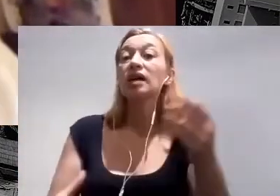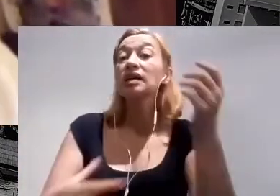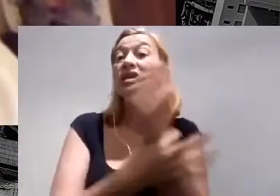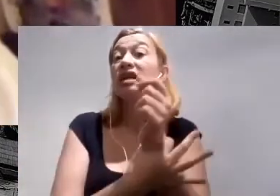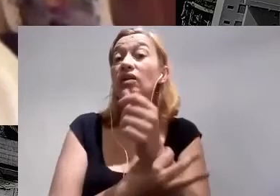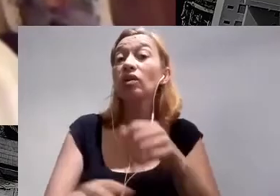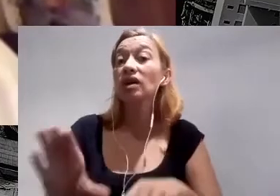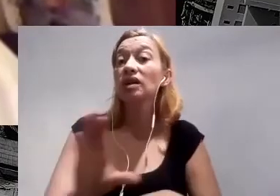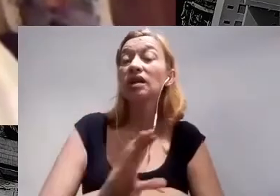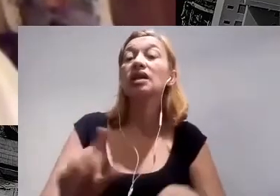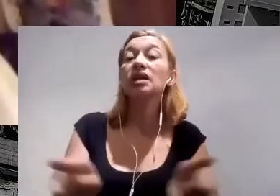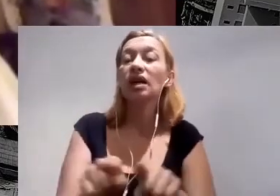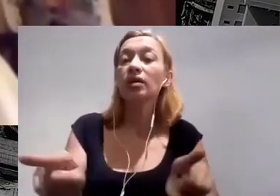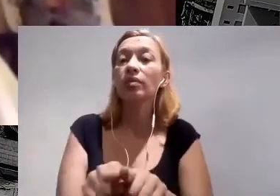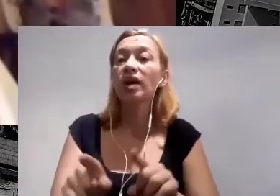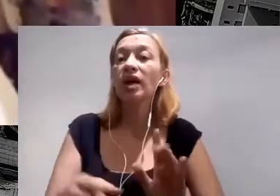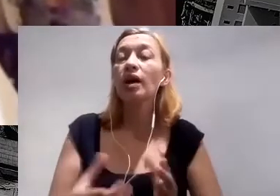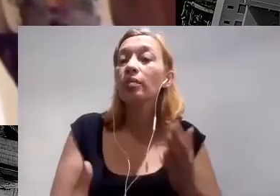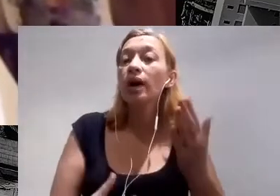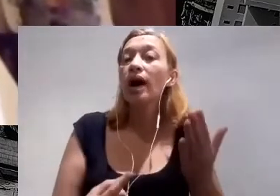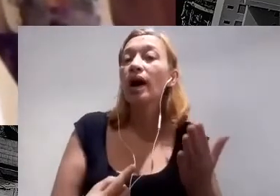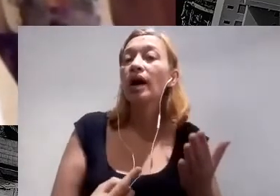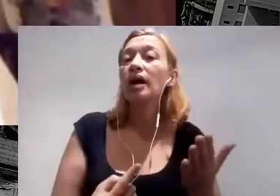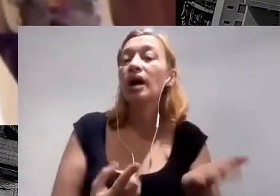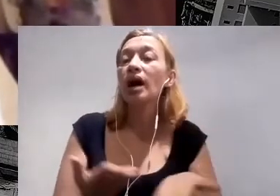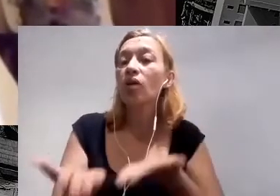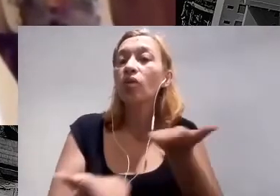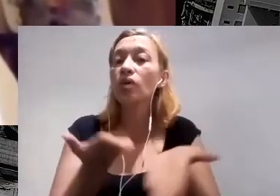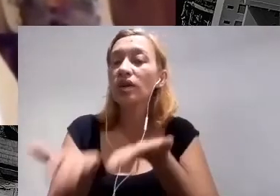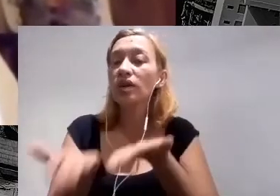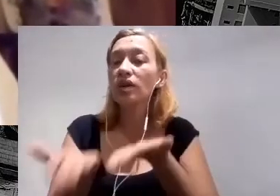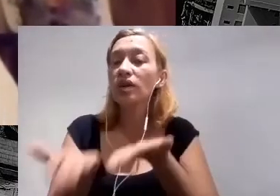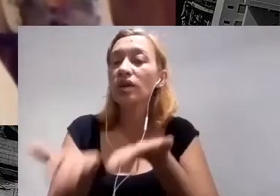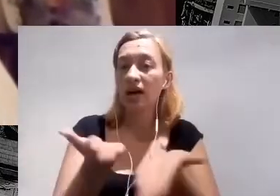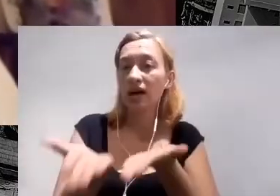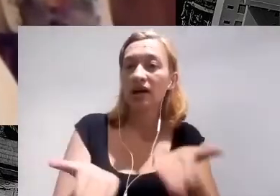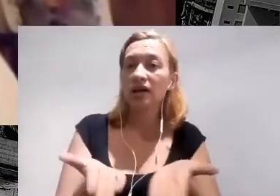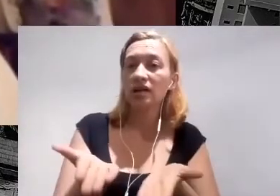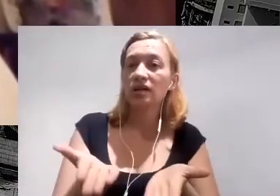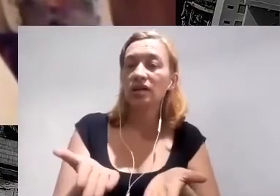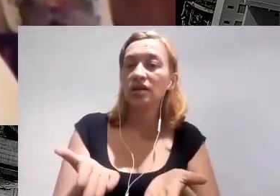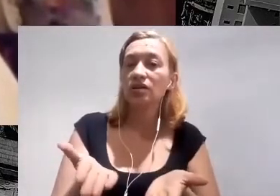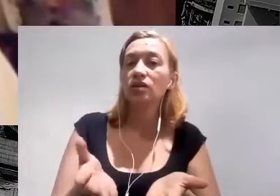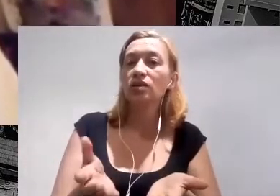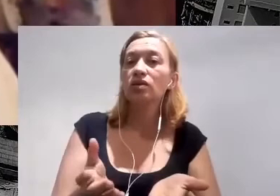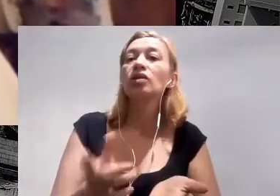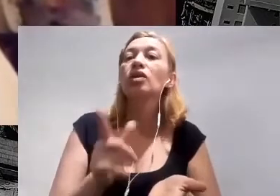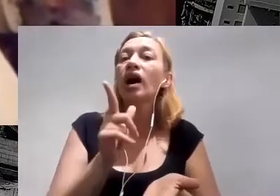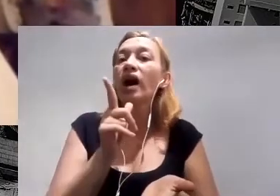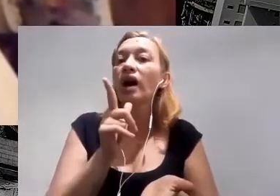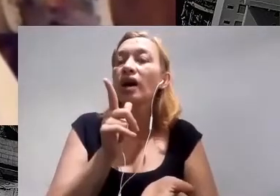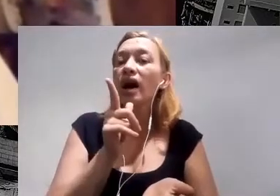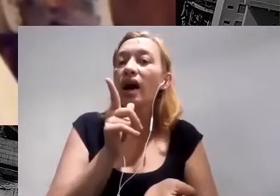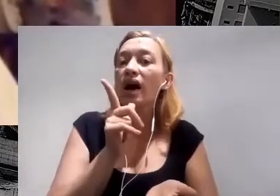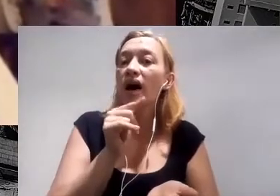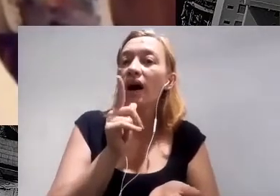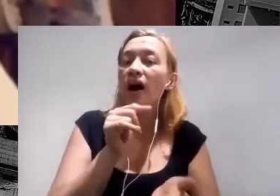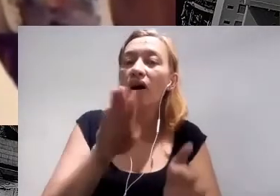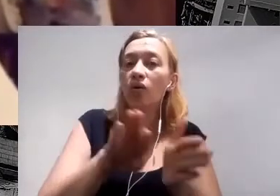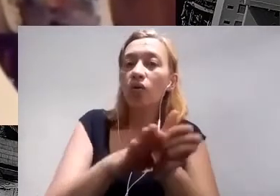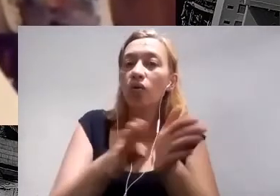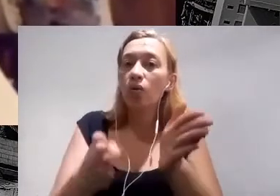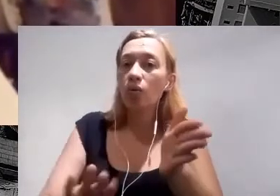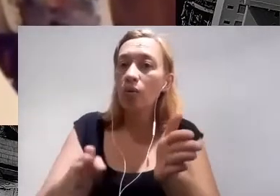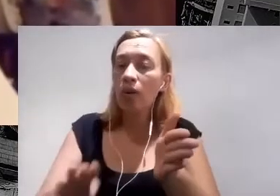proteger os habitats, as espécies aquáticas, que são os sistemas que mais têm sofrido e perdido espécies, habitats,